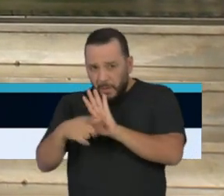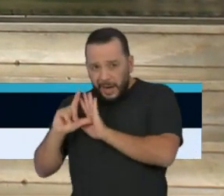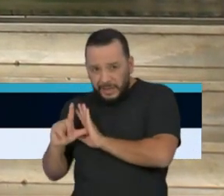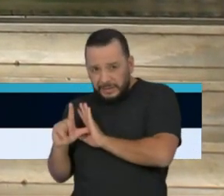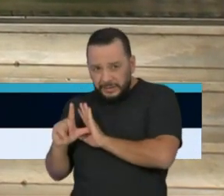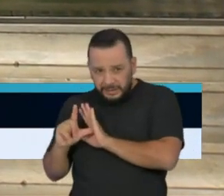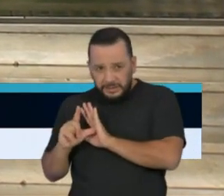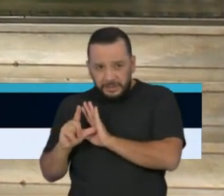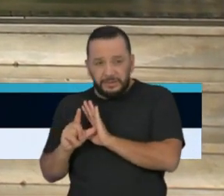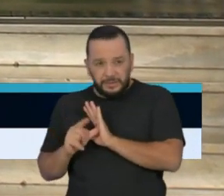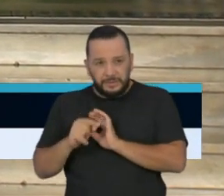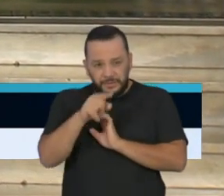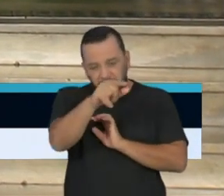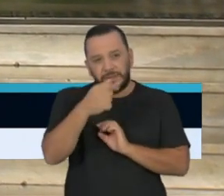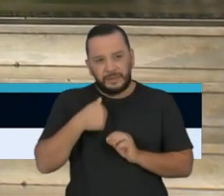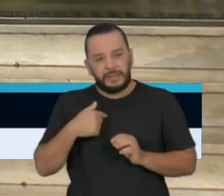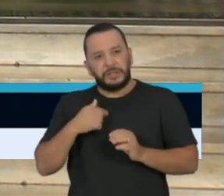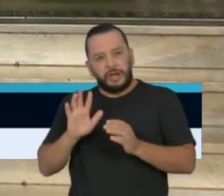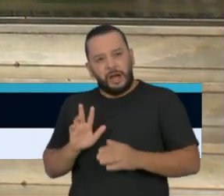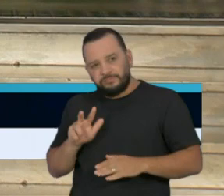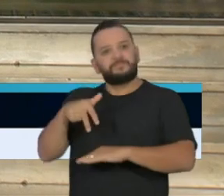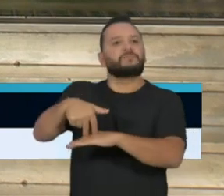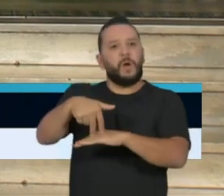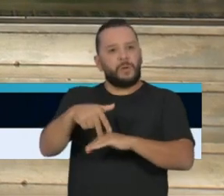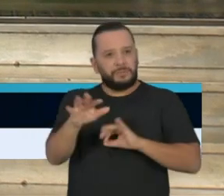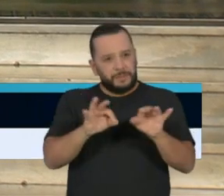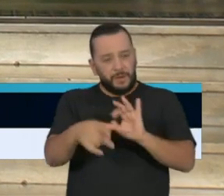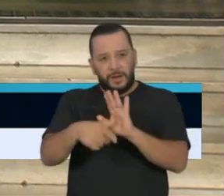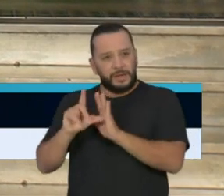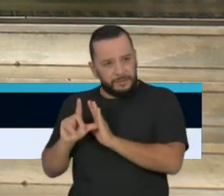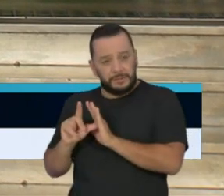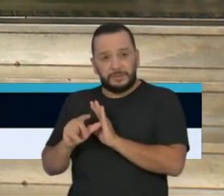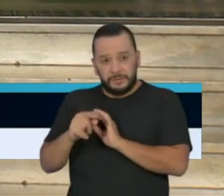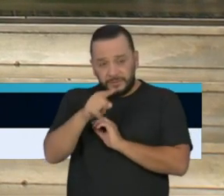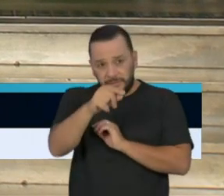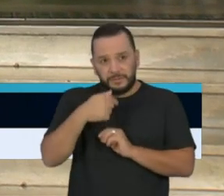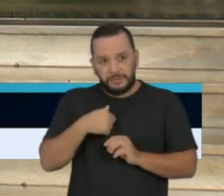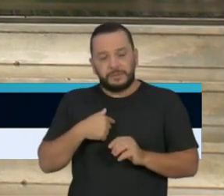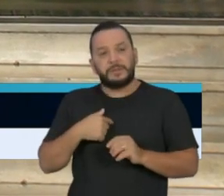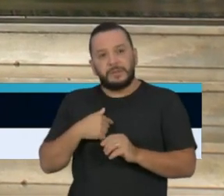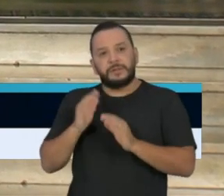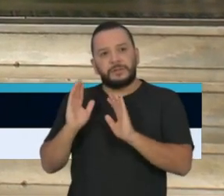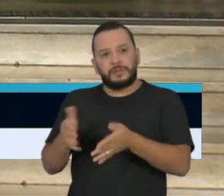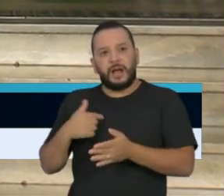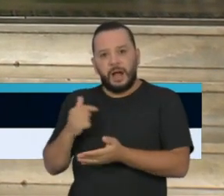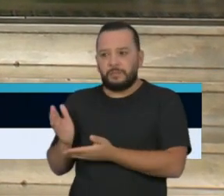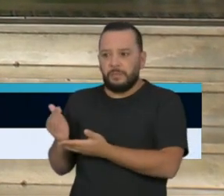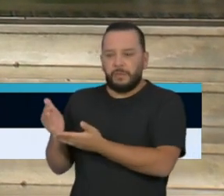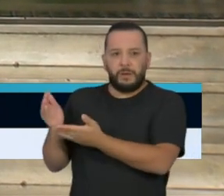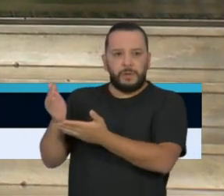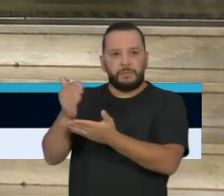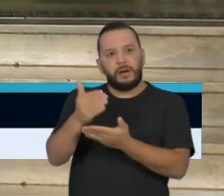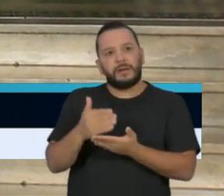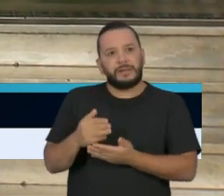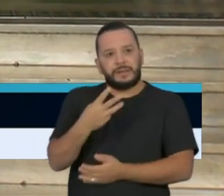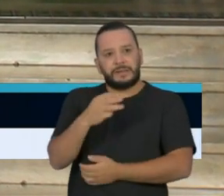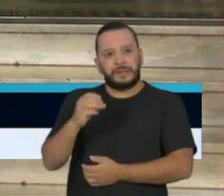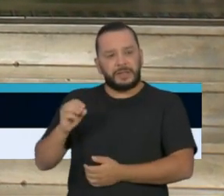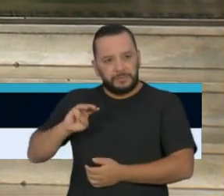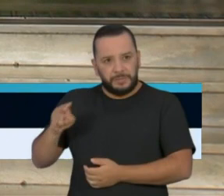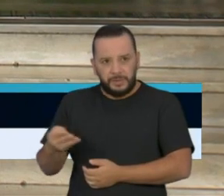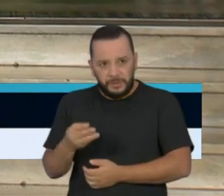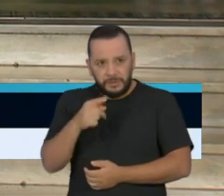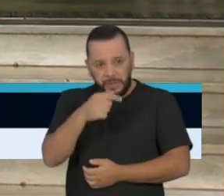até a frente de outros governadores, principalmente essa semana? O senhor fez o belíssimo arrecadação de mais de 300 milhões. Está